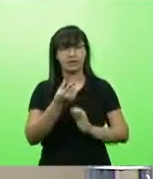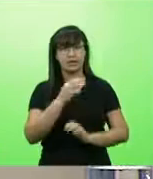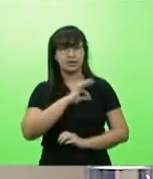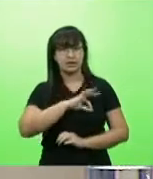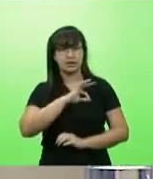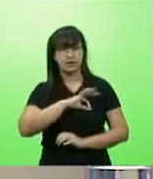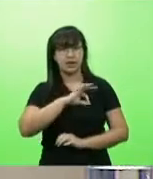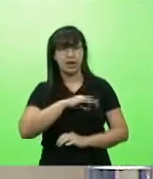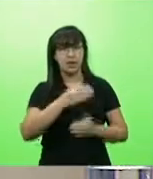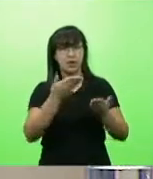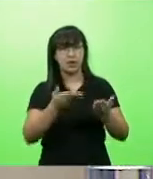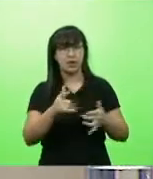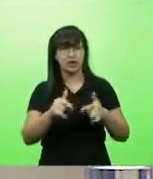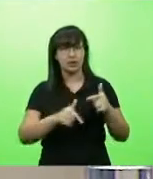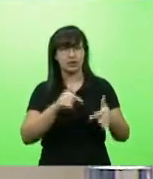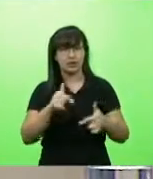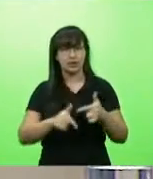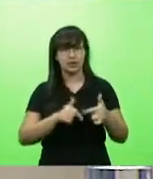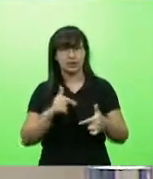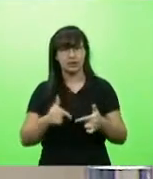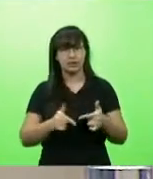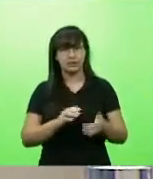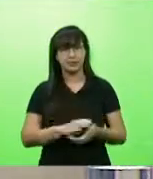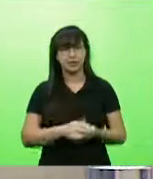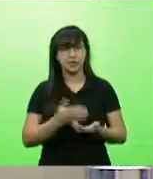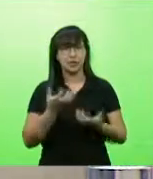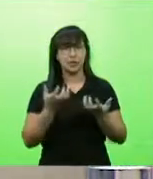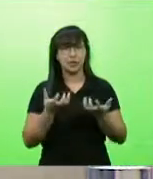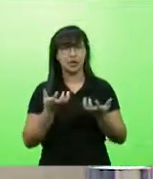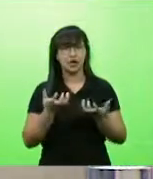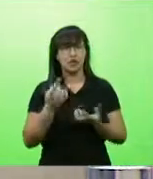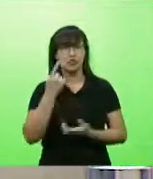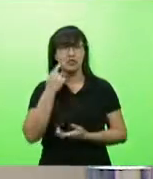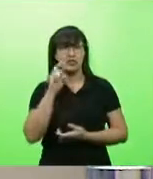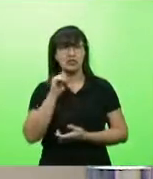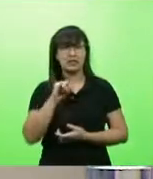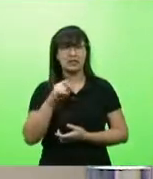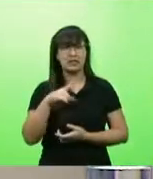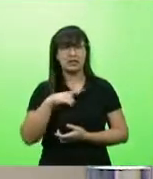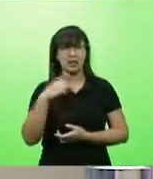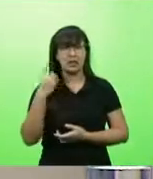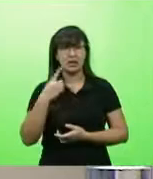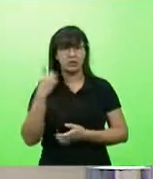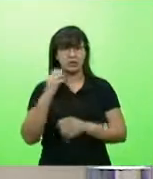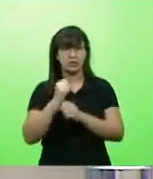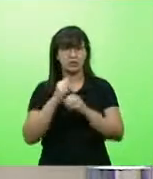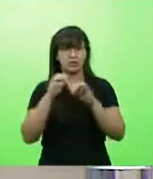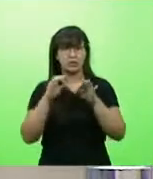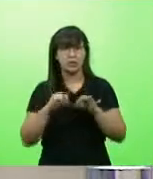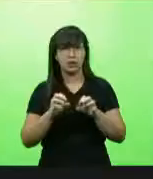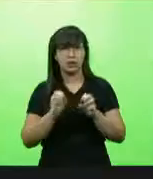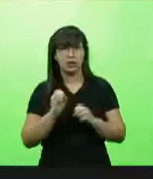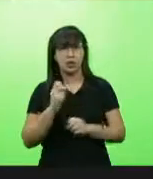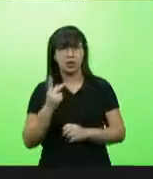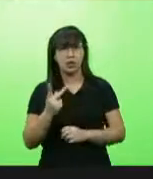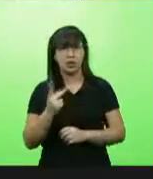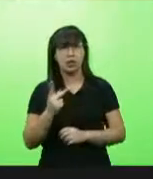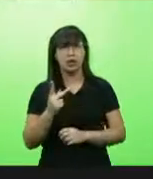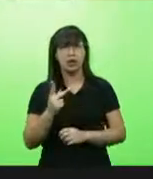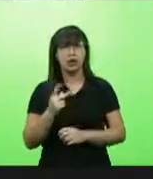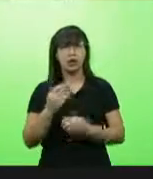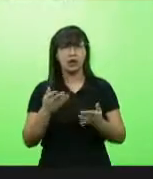dos trabalhadores. Eu gostaria de fazer uma verificação de quórum, porque se trata de um projeto de lei complementar. Então, peço aos deputados